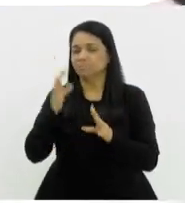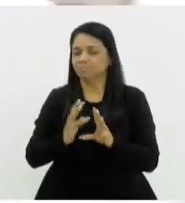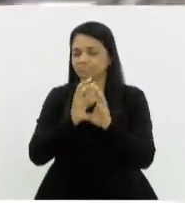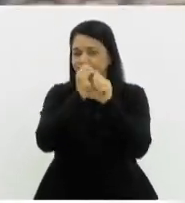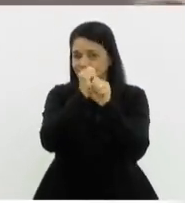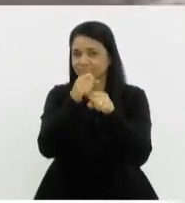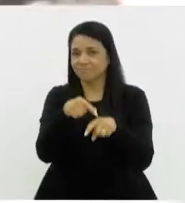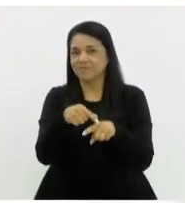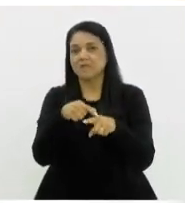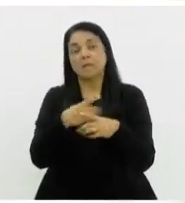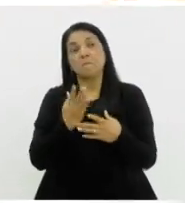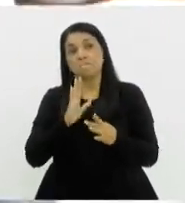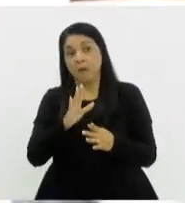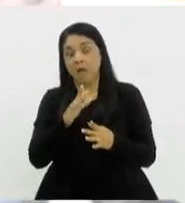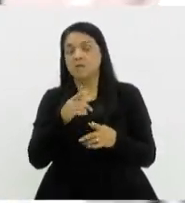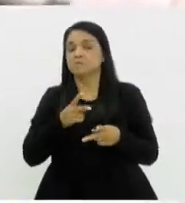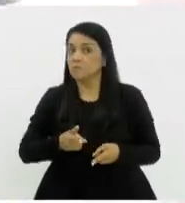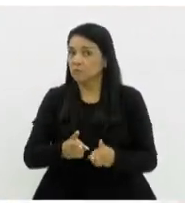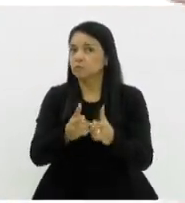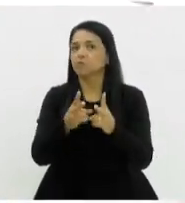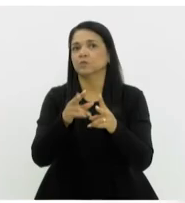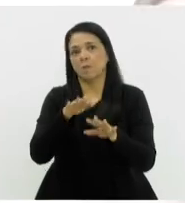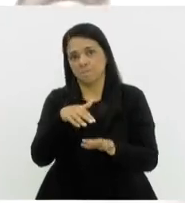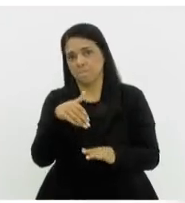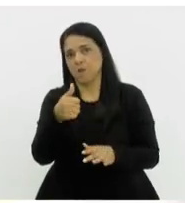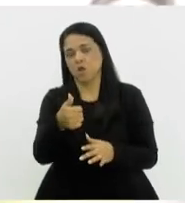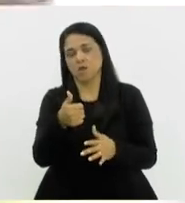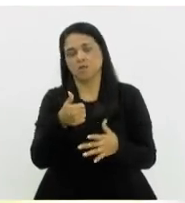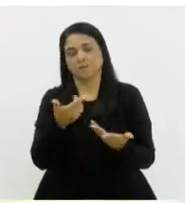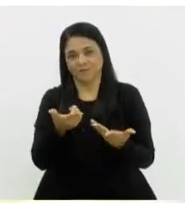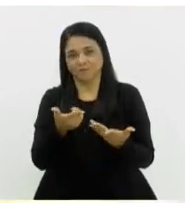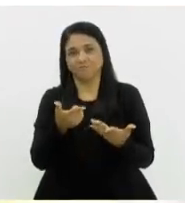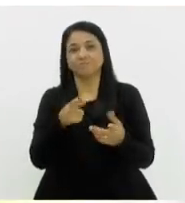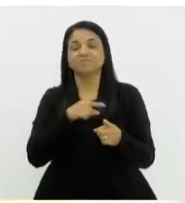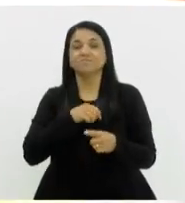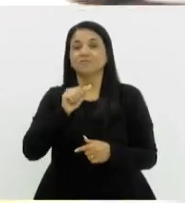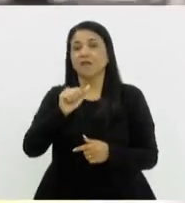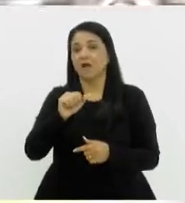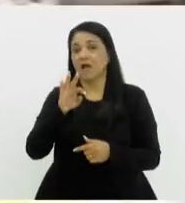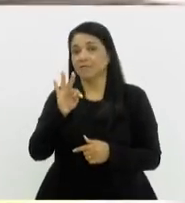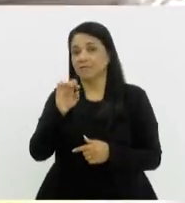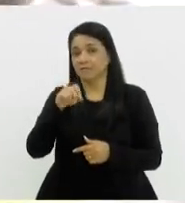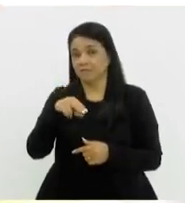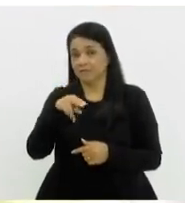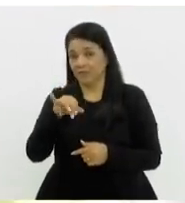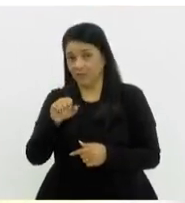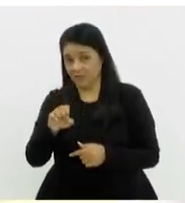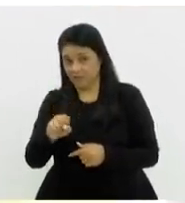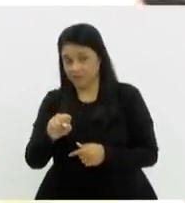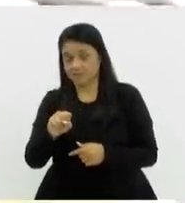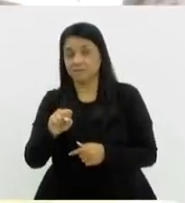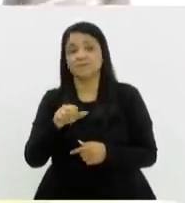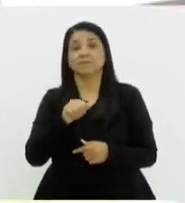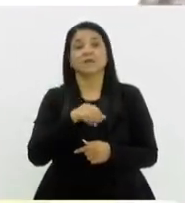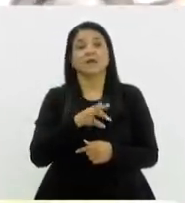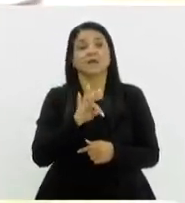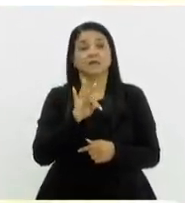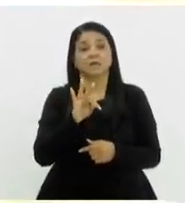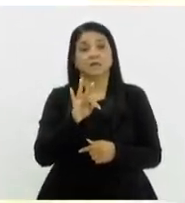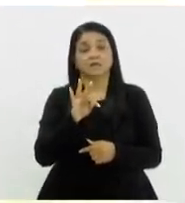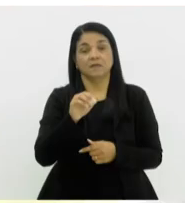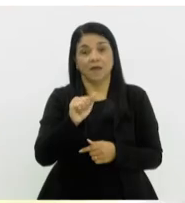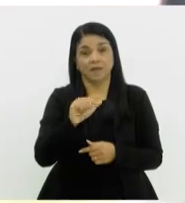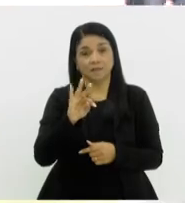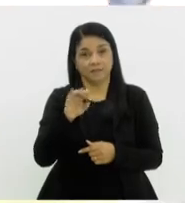termina a nossa busca por melhoria. Aí a gente tem a Artemis e a Atenas, que a Artemis